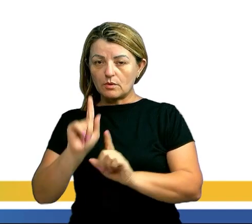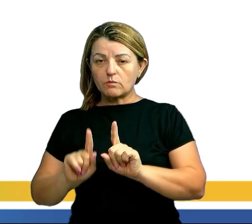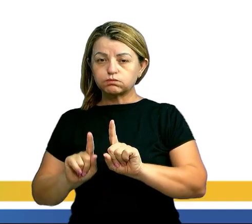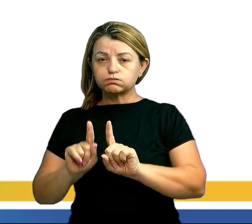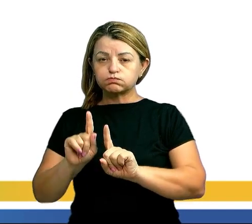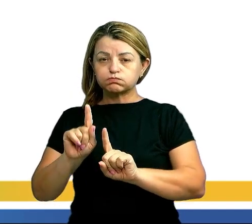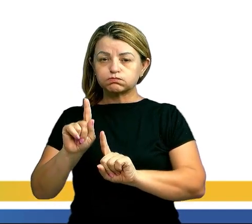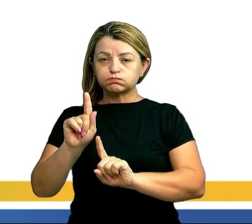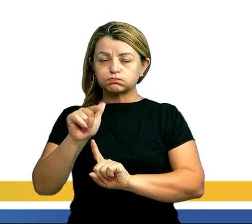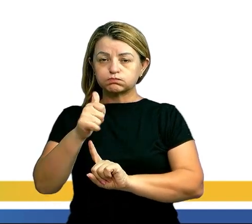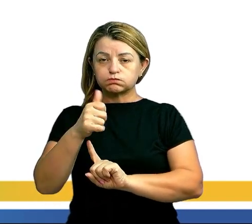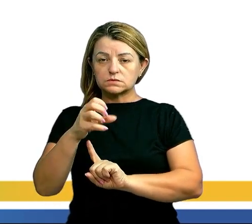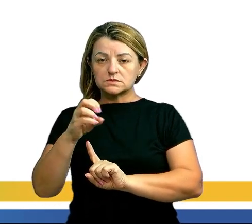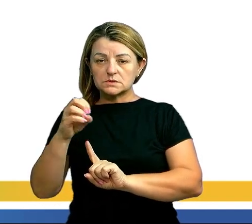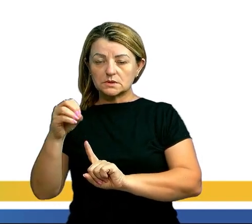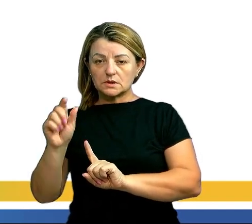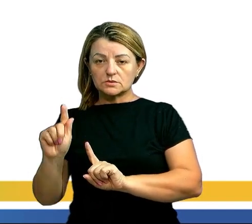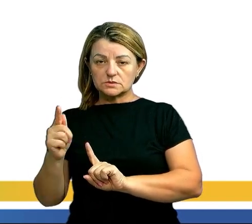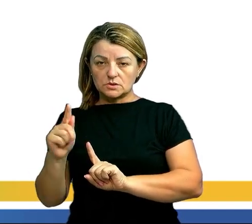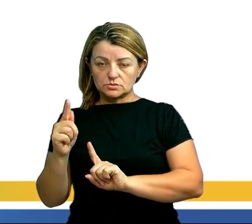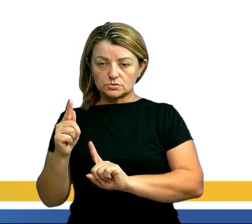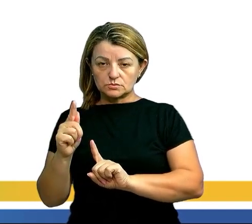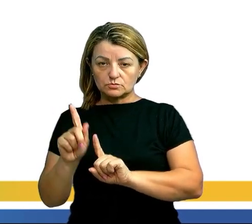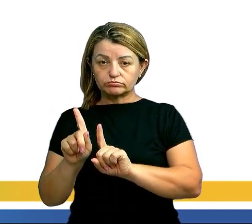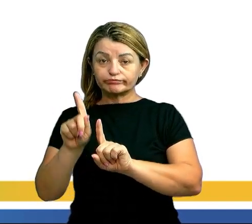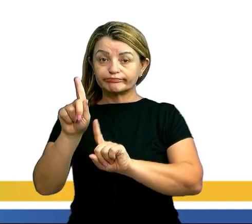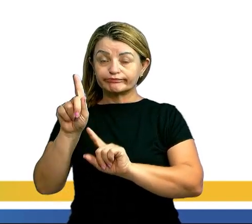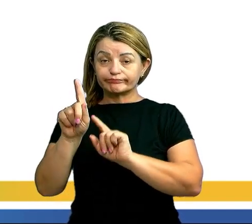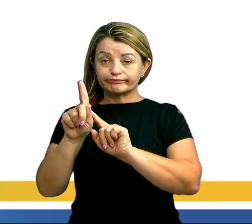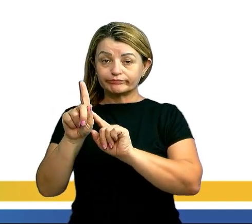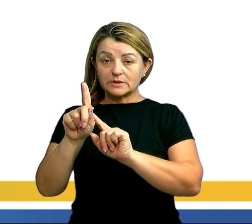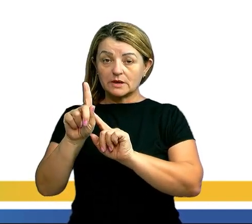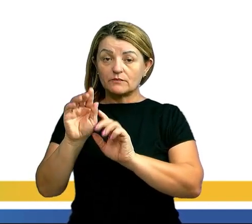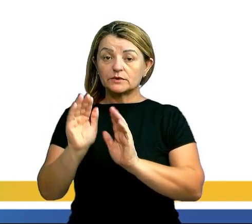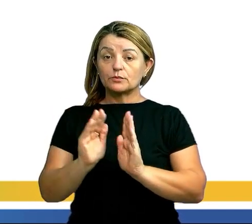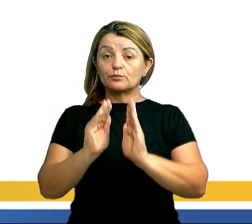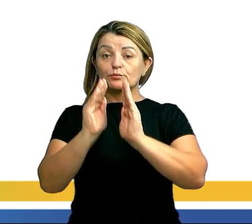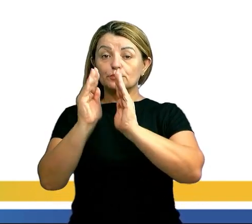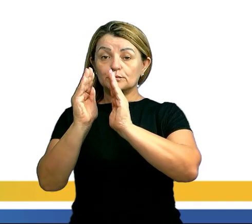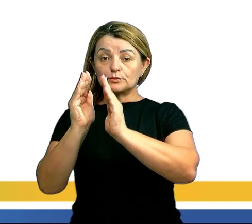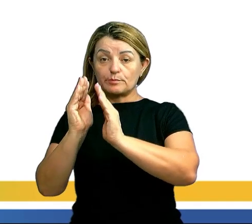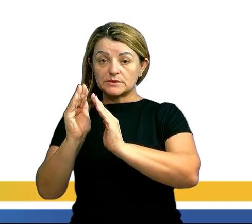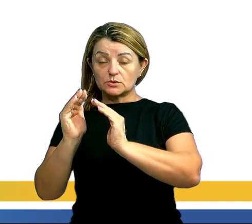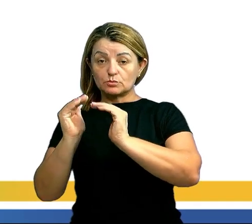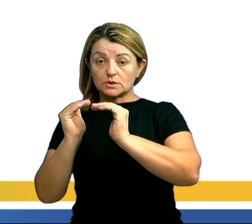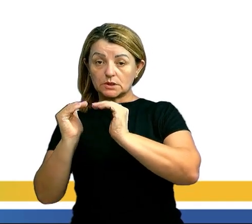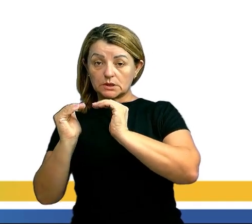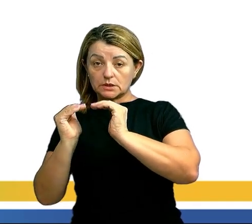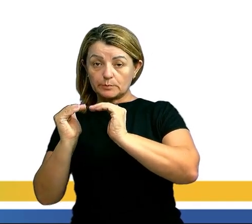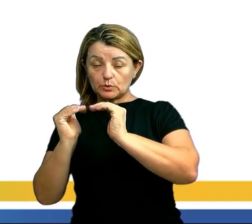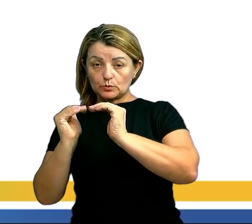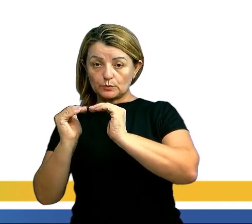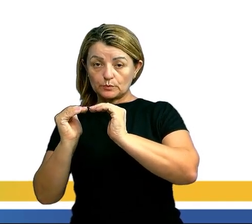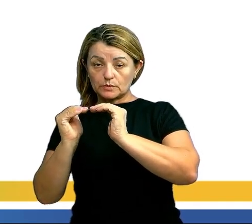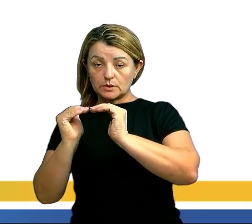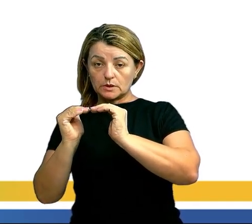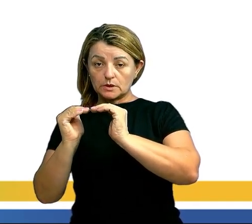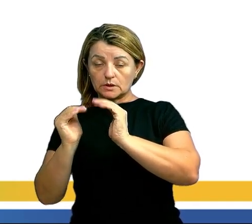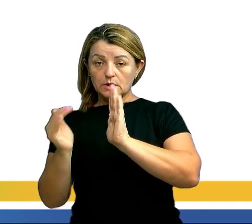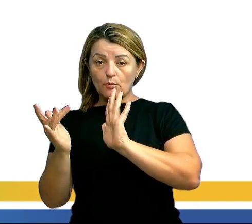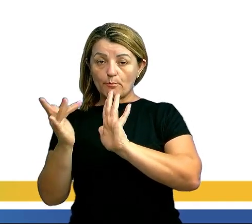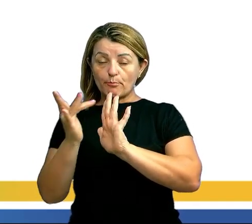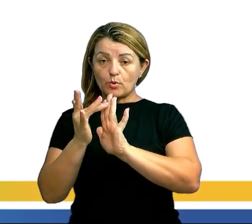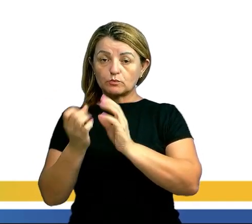100 graus Celsius. A partir do momento que ele chega em 100 graus Celsius, ele vai passar por um outro ponto de equilíbrio, que chamamos de ponto de